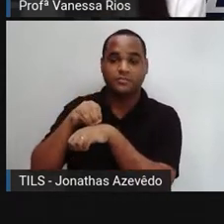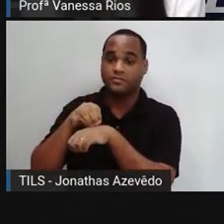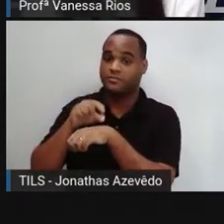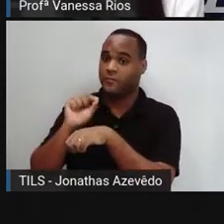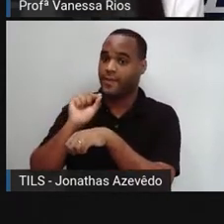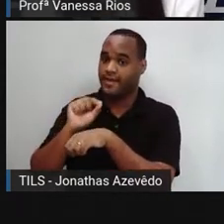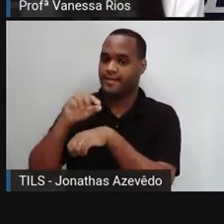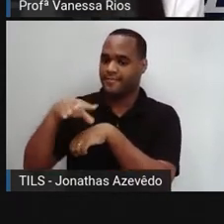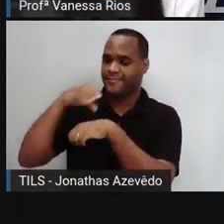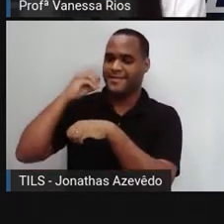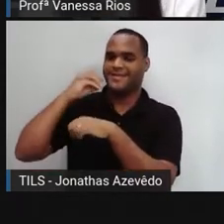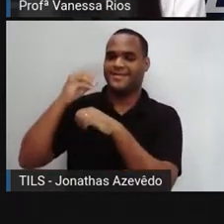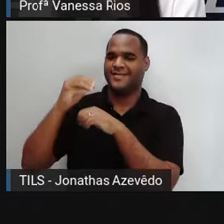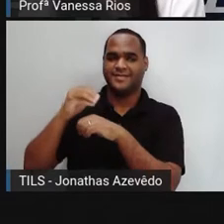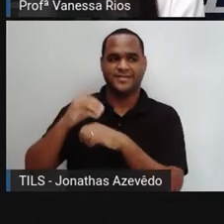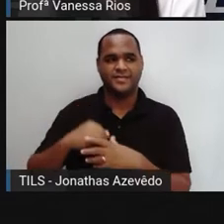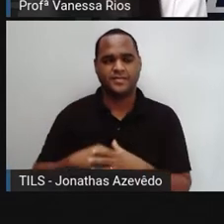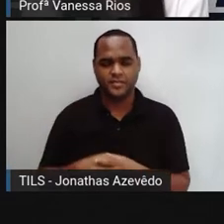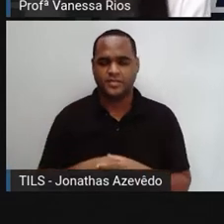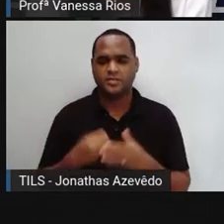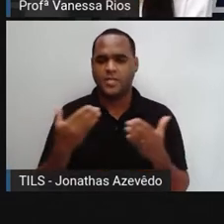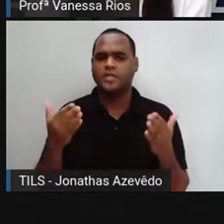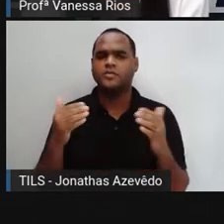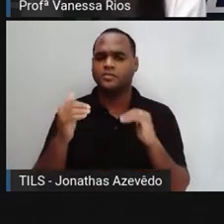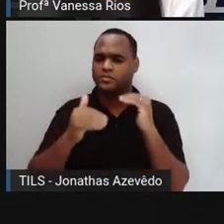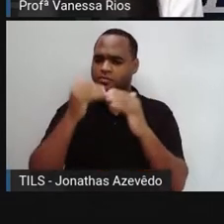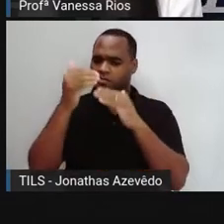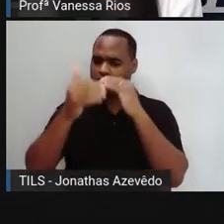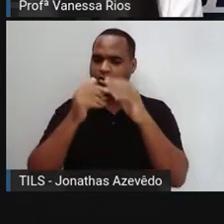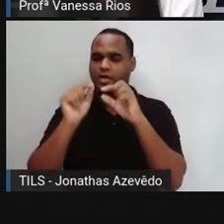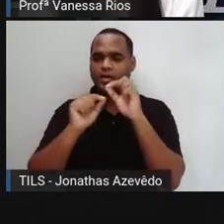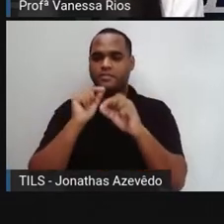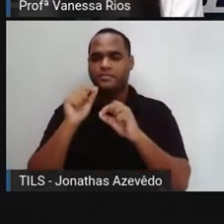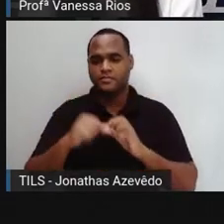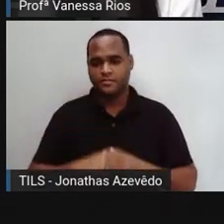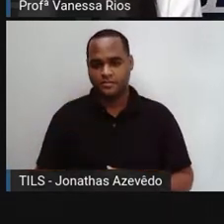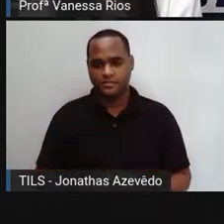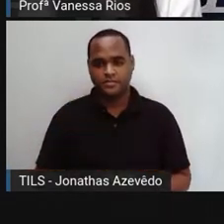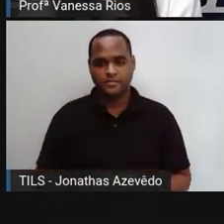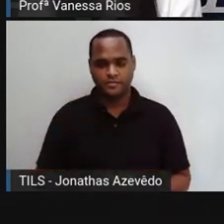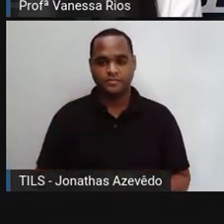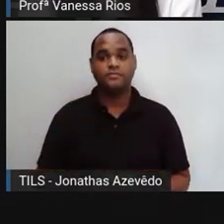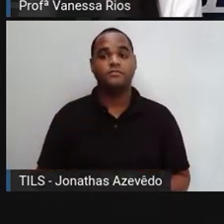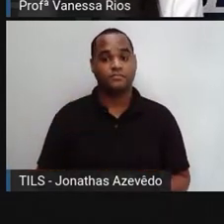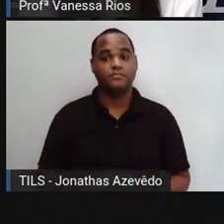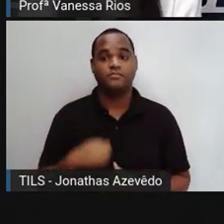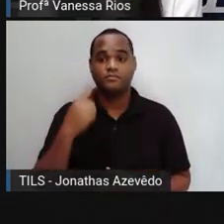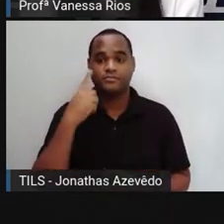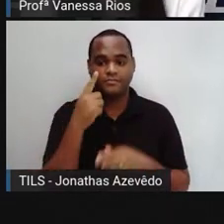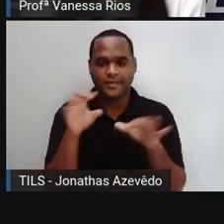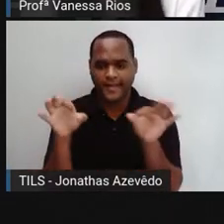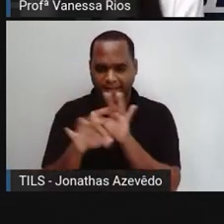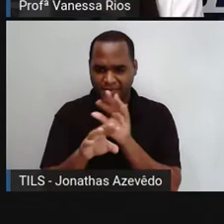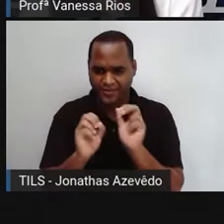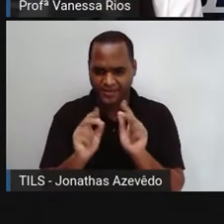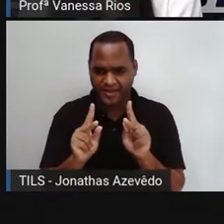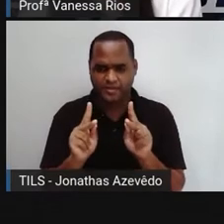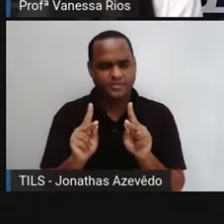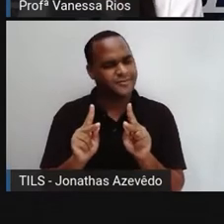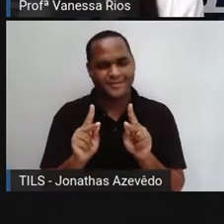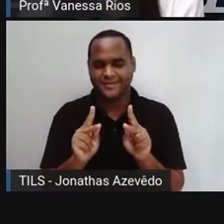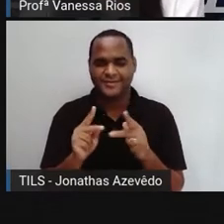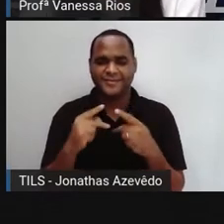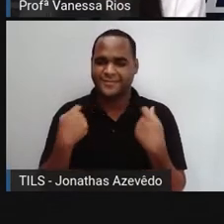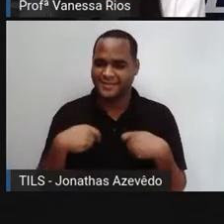é quem vai receber a mensagem. Mas esse processo, ele não acontece de forma automática. É necessário aí